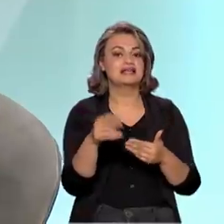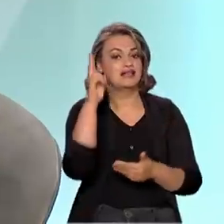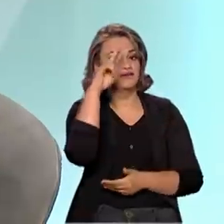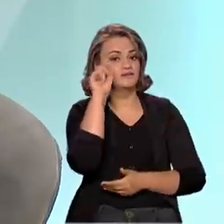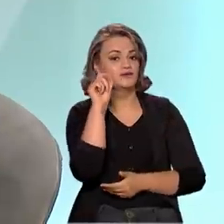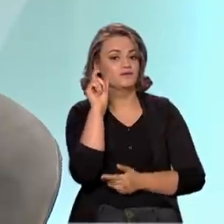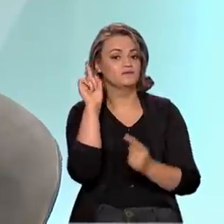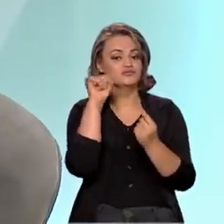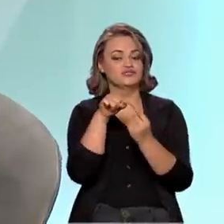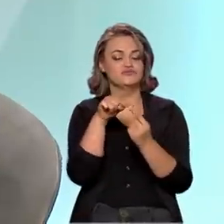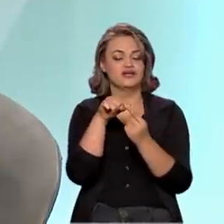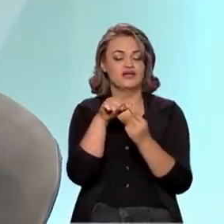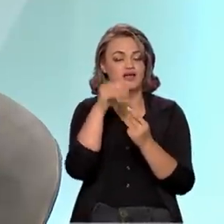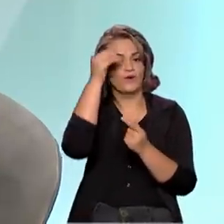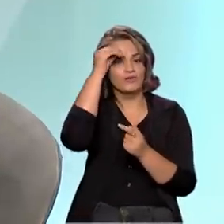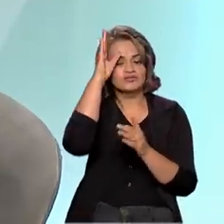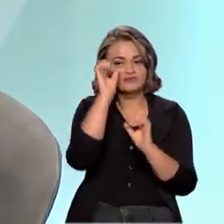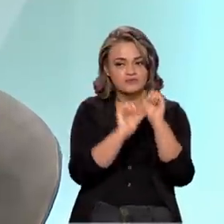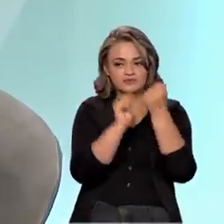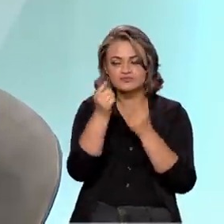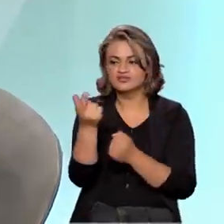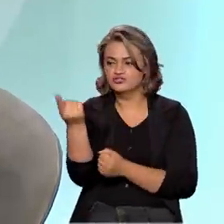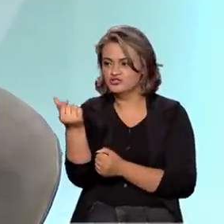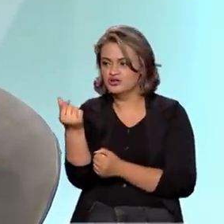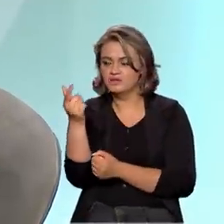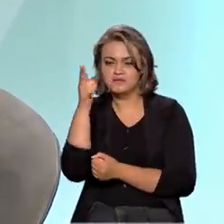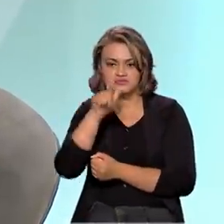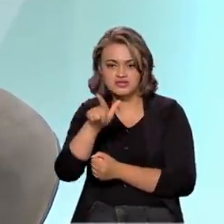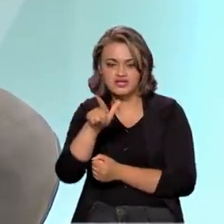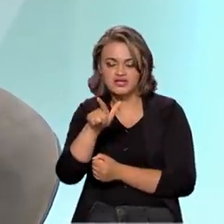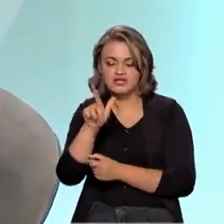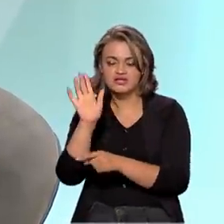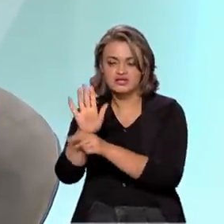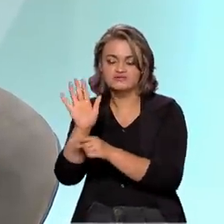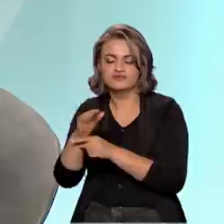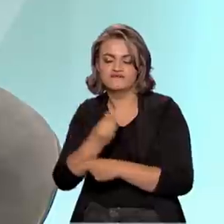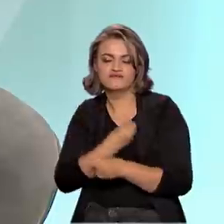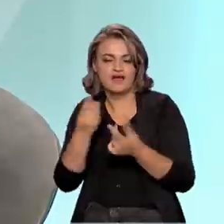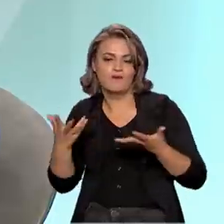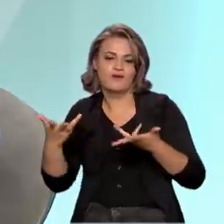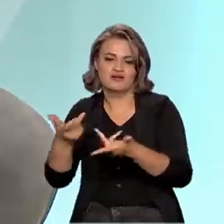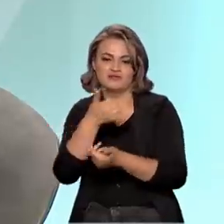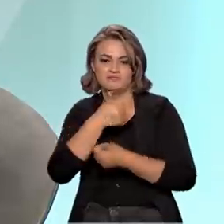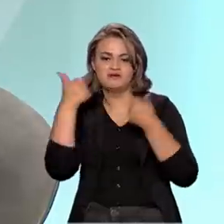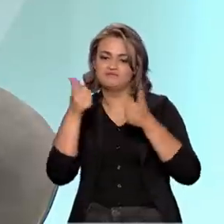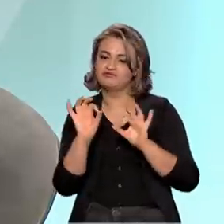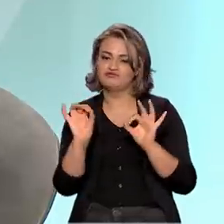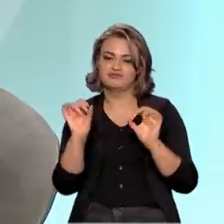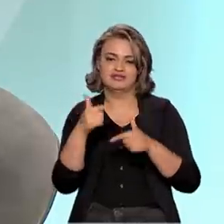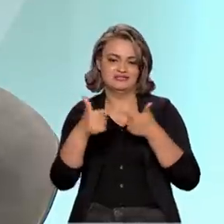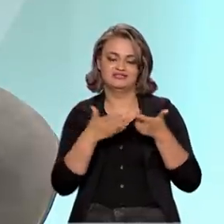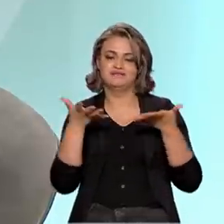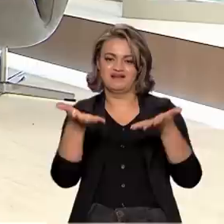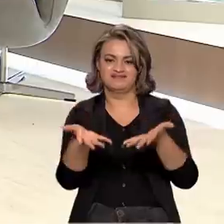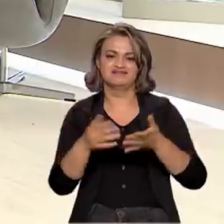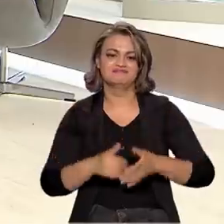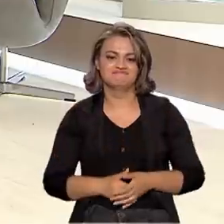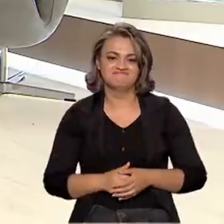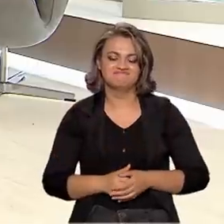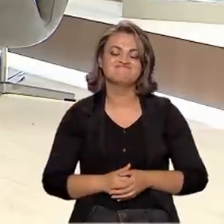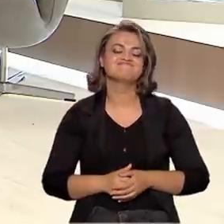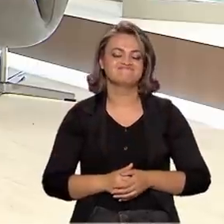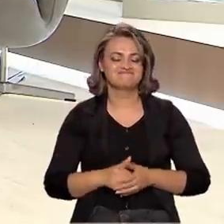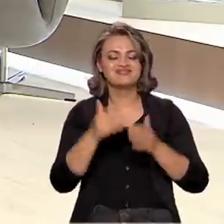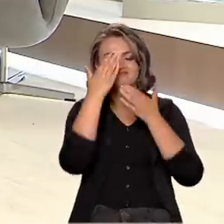a missão do Ministério. Produzir conhecimento, produzir riqueza para o Brasil, contribuir com qualidade de vida das pessoas. É para isso que nós servimos. Muito